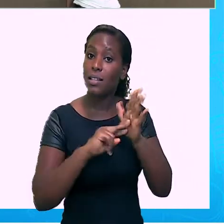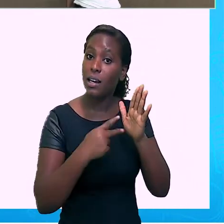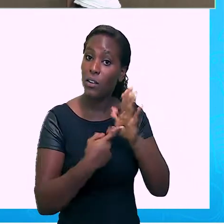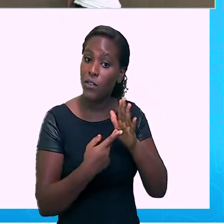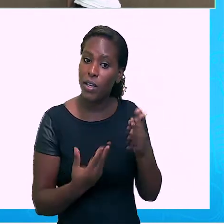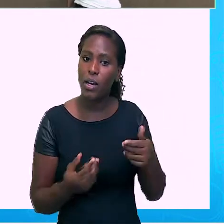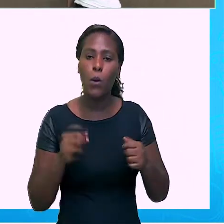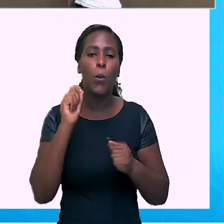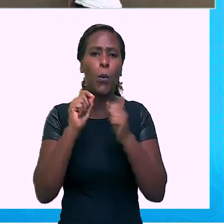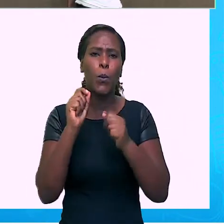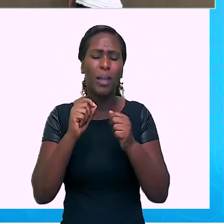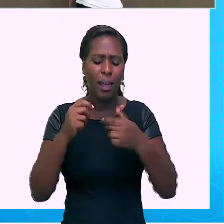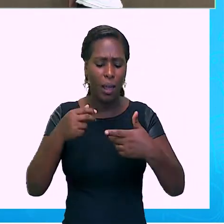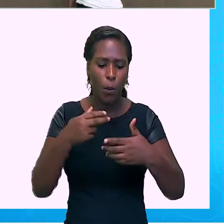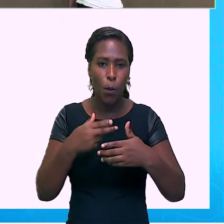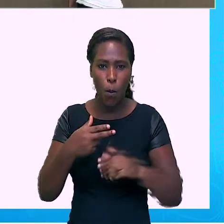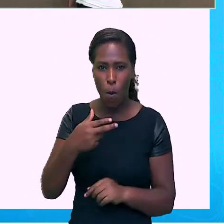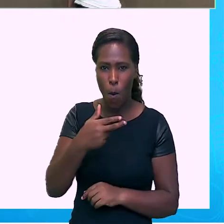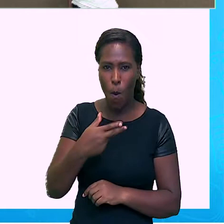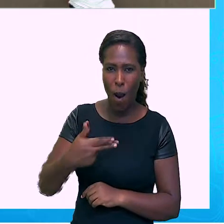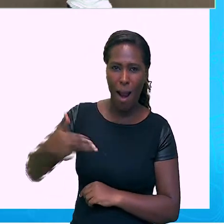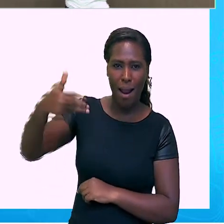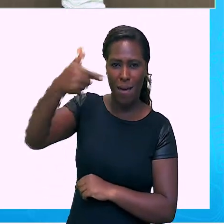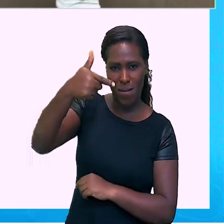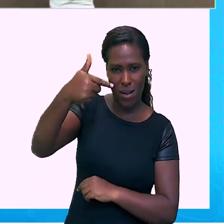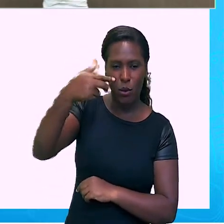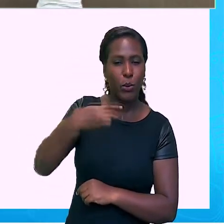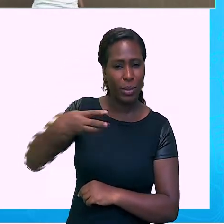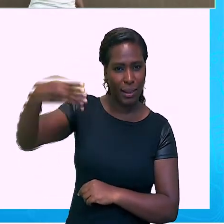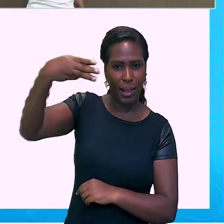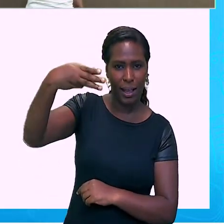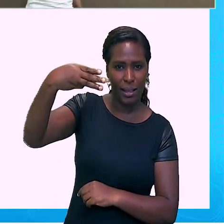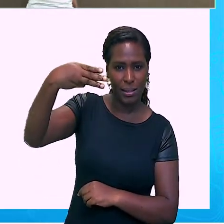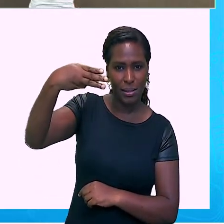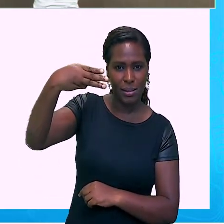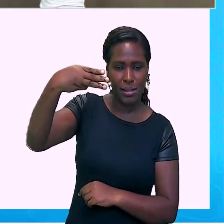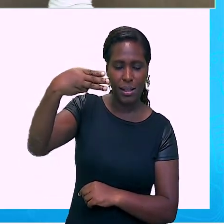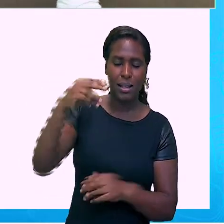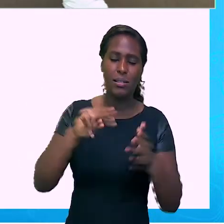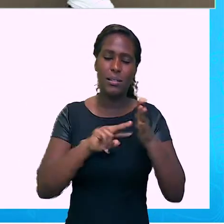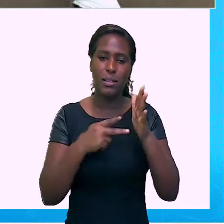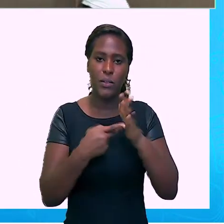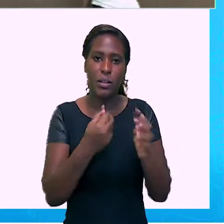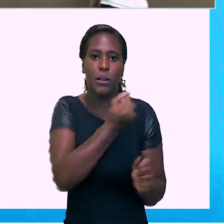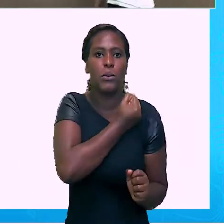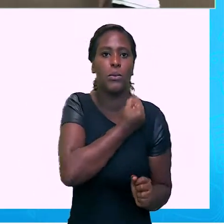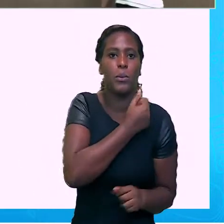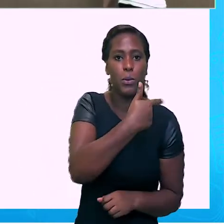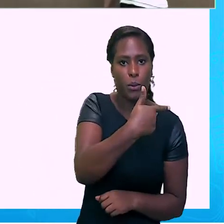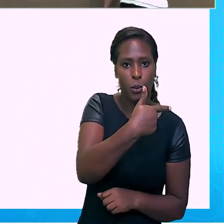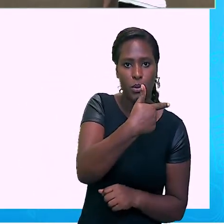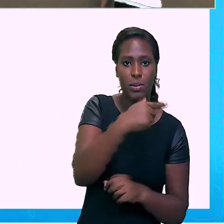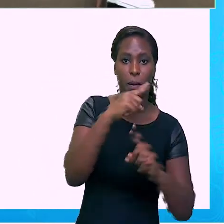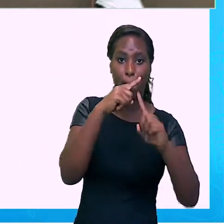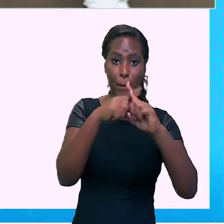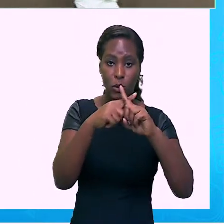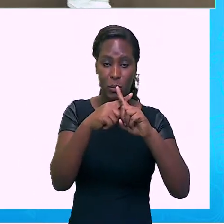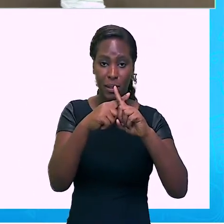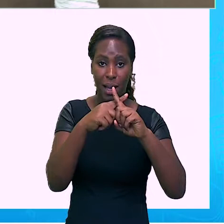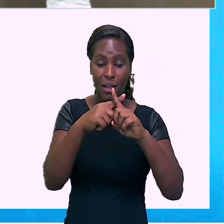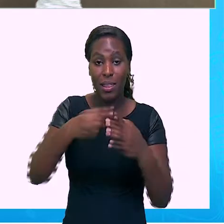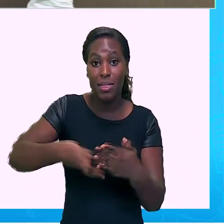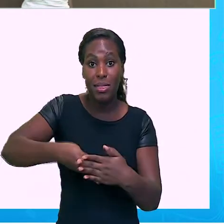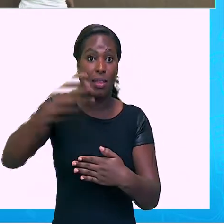vai ser multiplicado 3 vezes. Como é o conjunto dos números racionais,